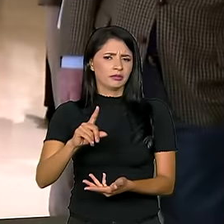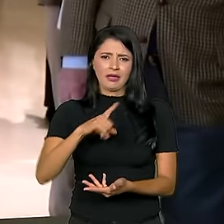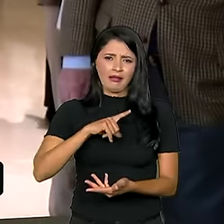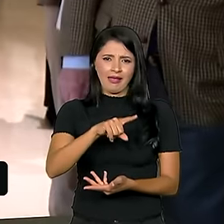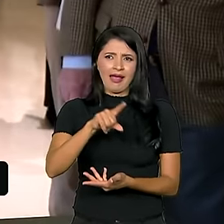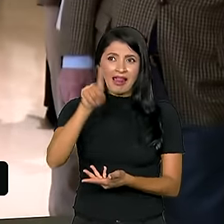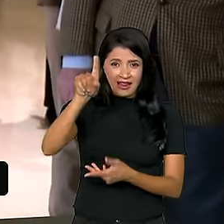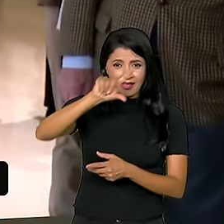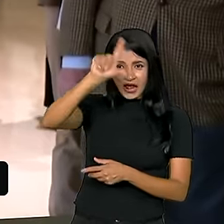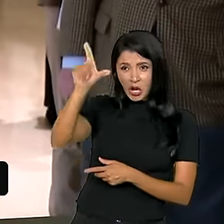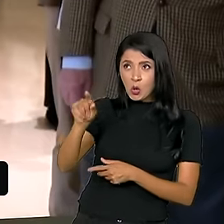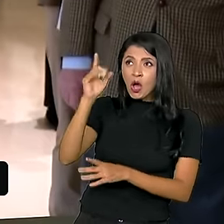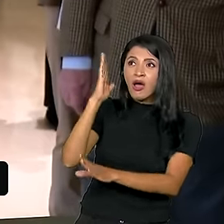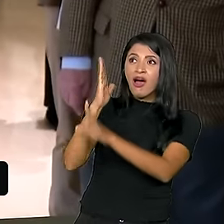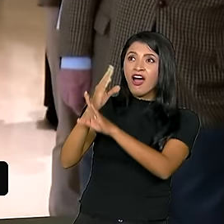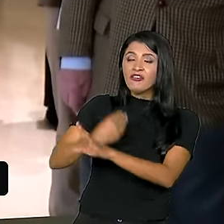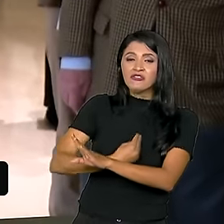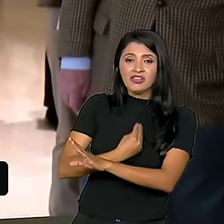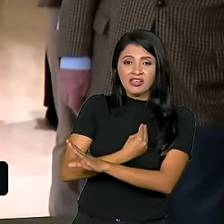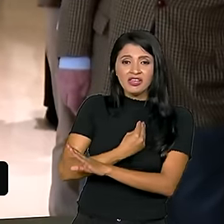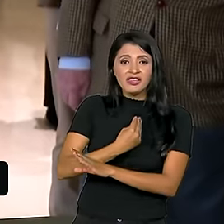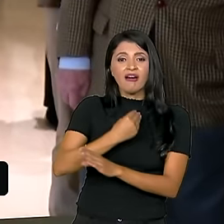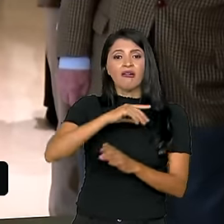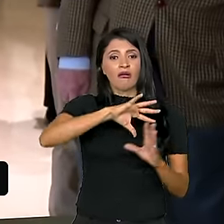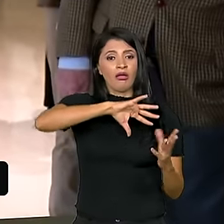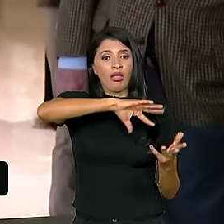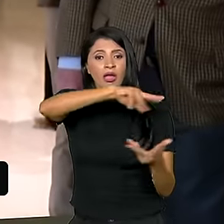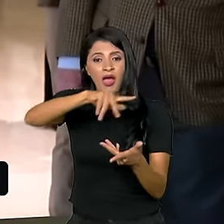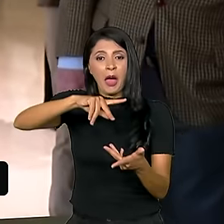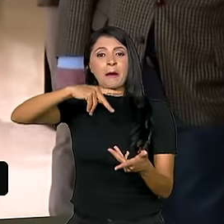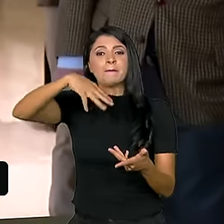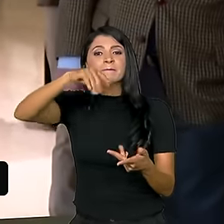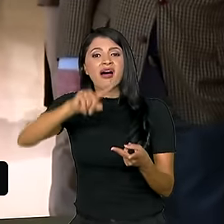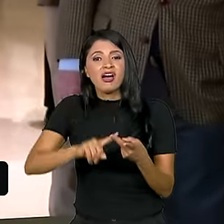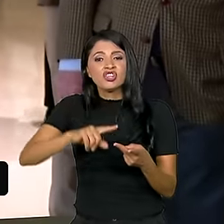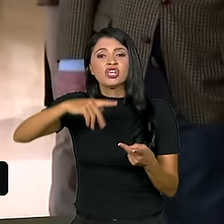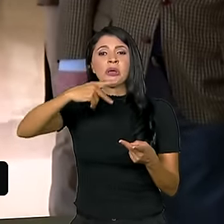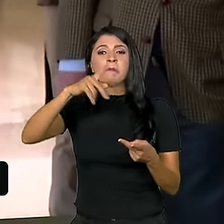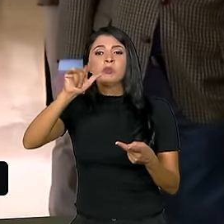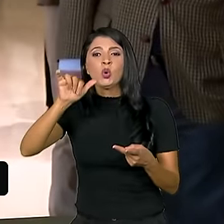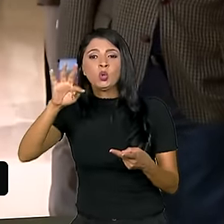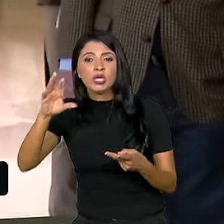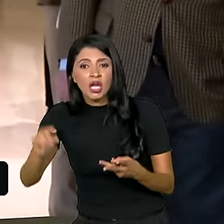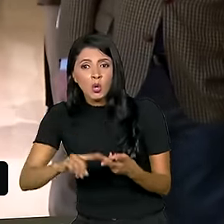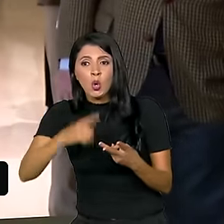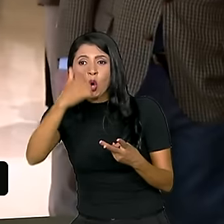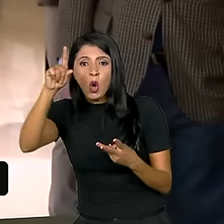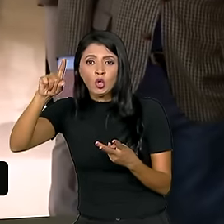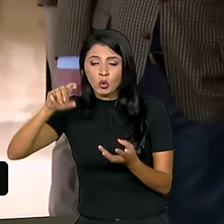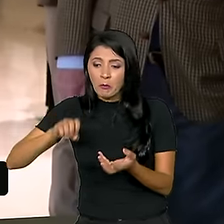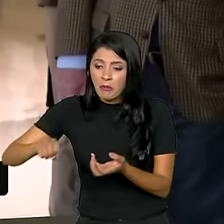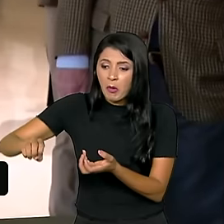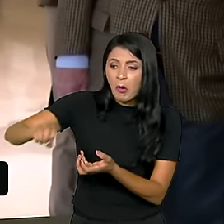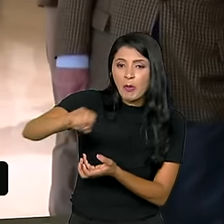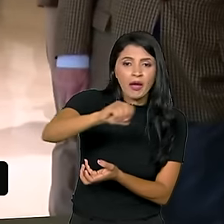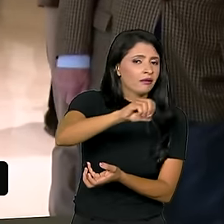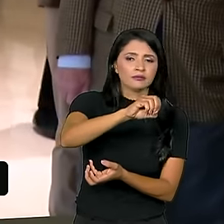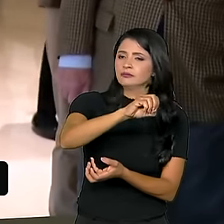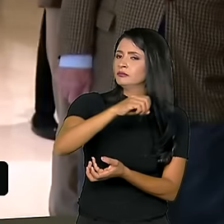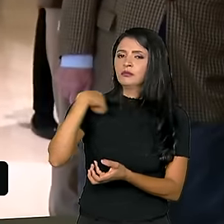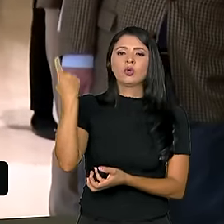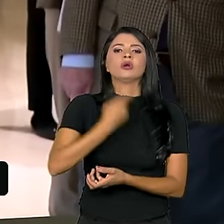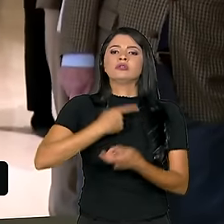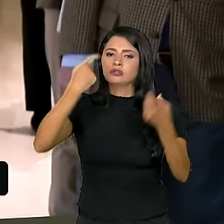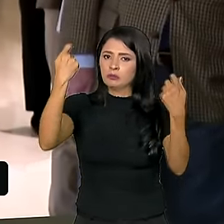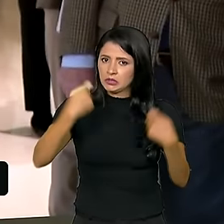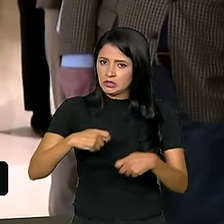vida na Lua, não descobriram Marte, não descobriram Plutão, não descobriram nenhum outro planeta. Então, nós temos que cuidar de nós mesmos